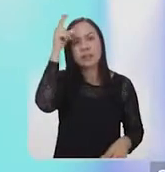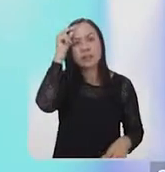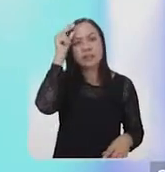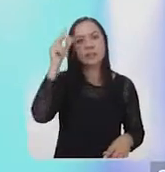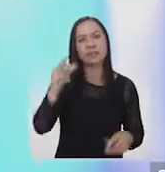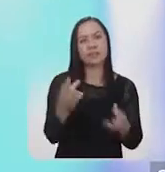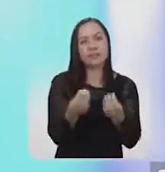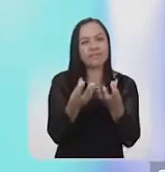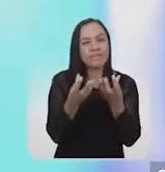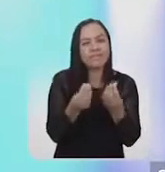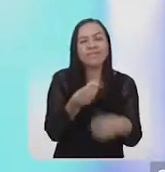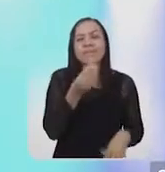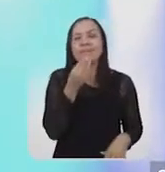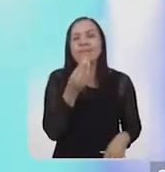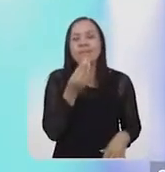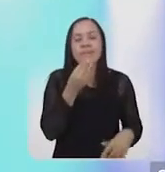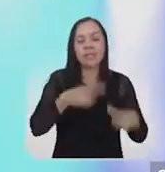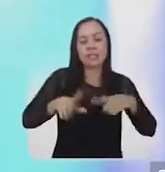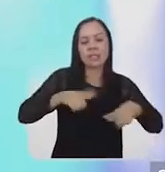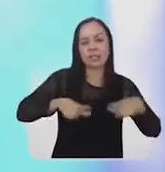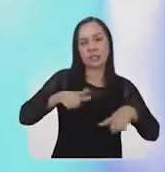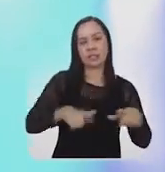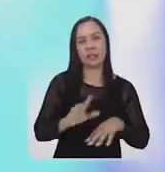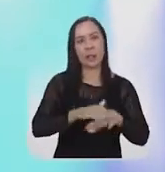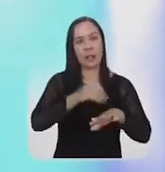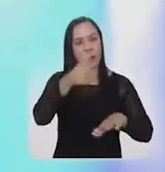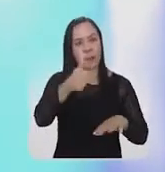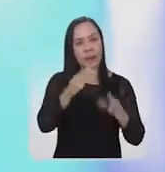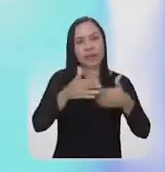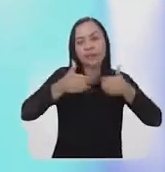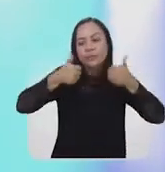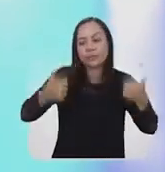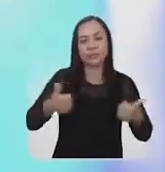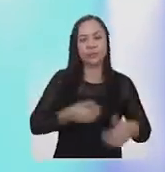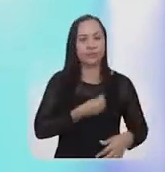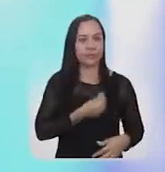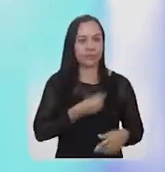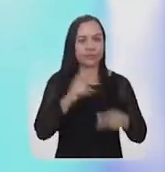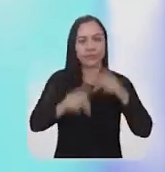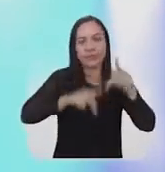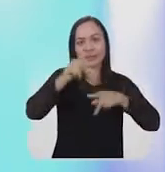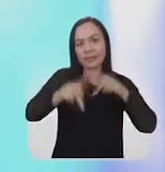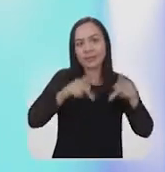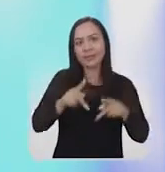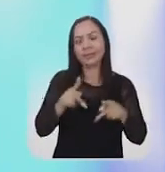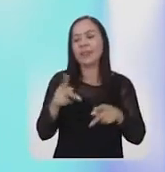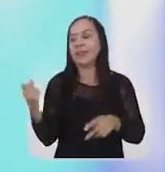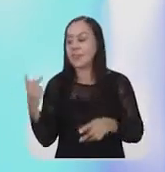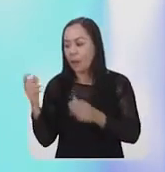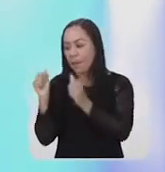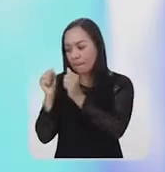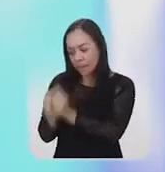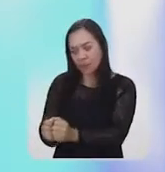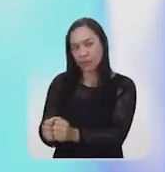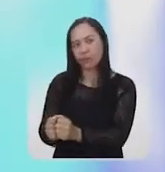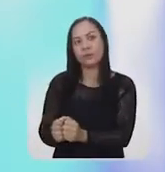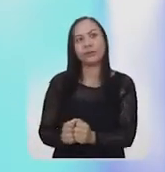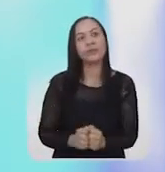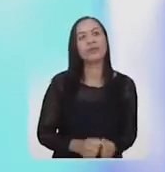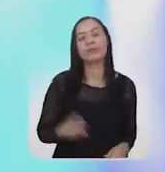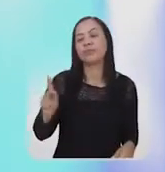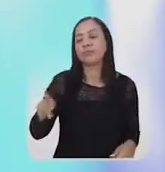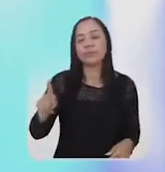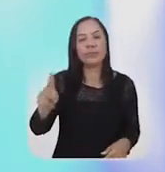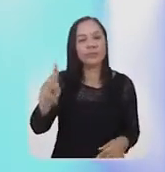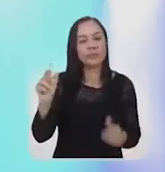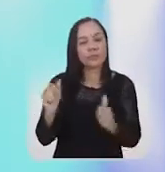vai ter muito mais oportunidade de trabalhar pela melhoria da qualidade de vida da população. E ele vai contar comigo aqui. Eu estarei